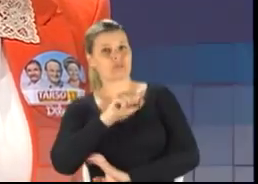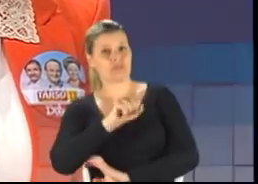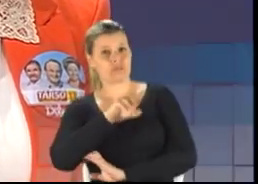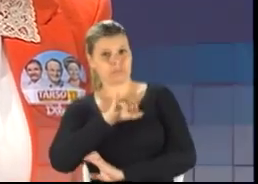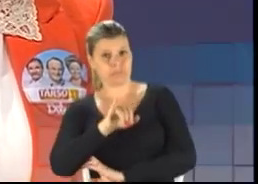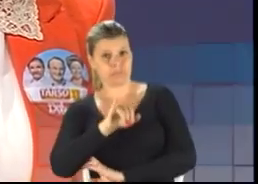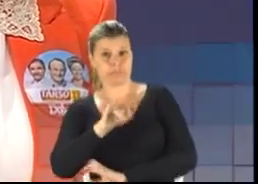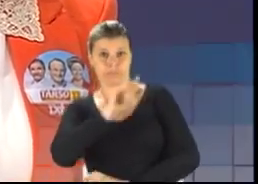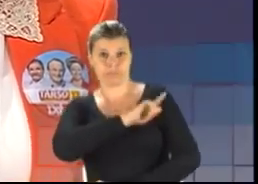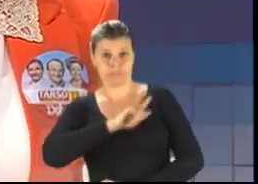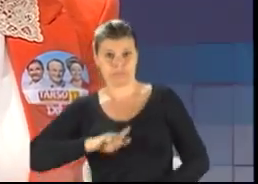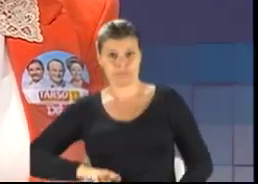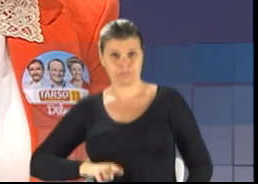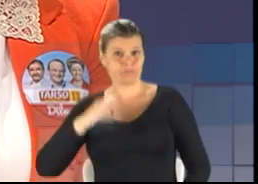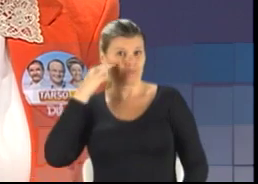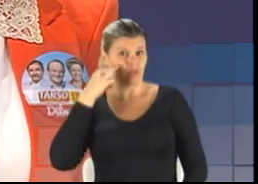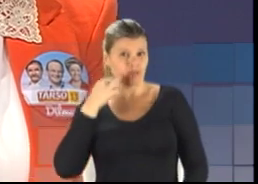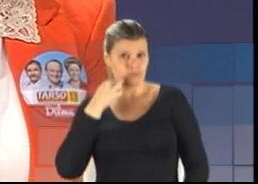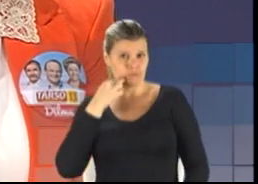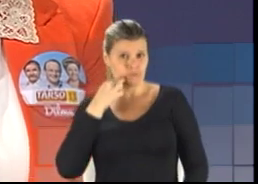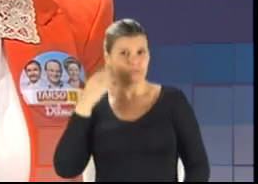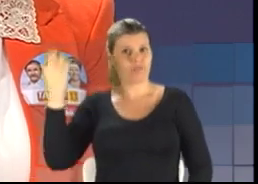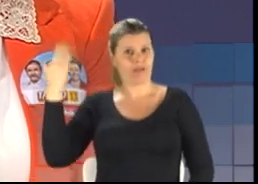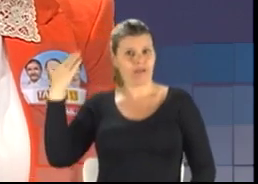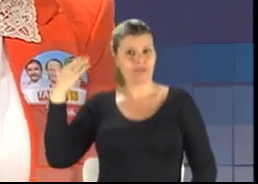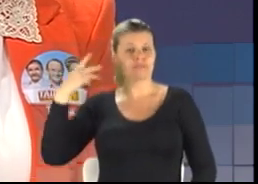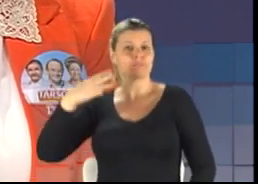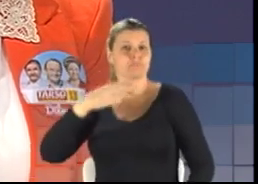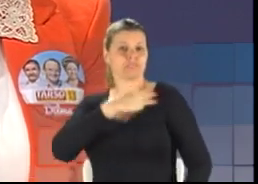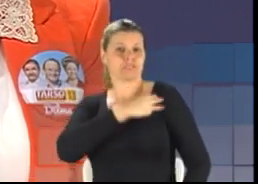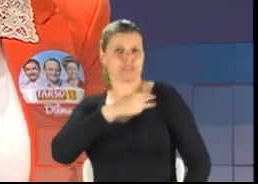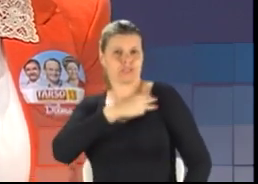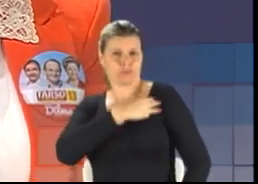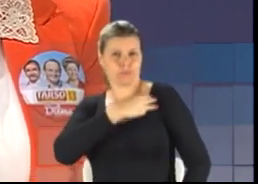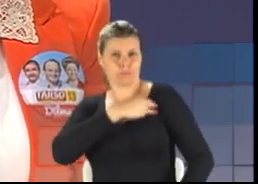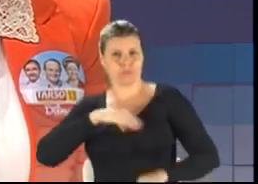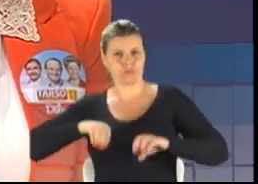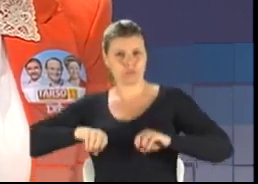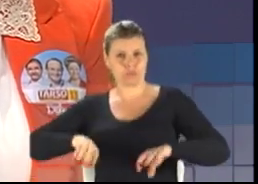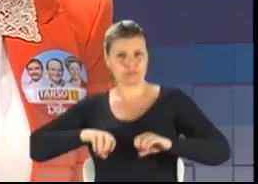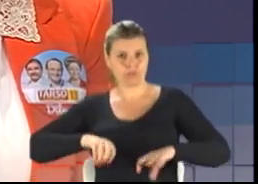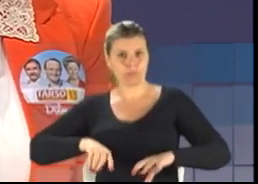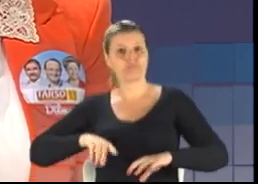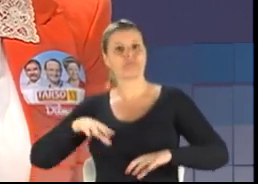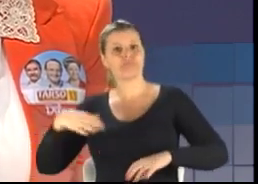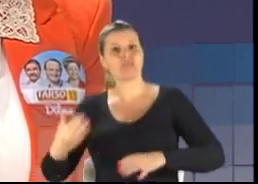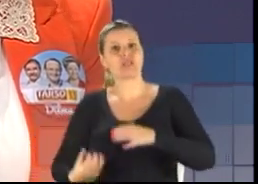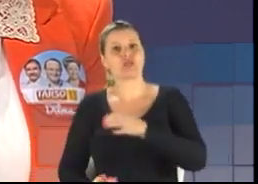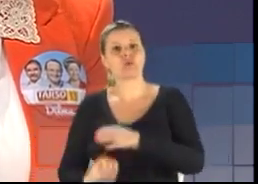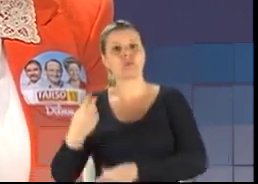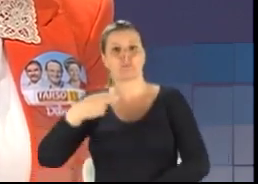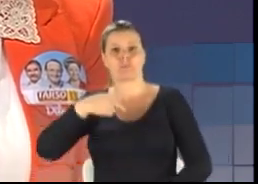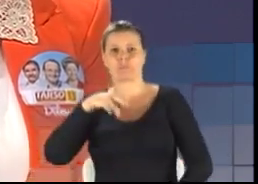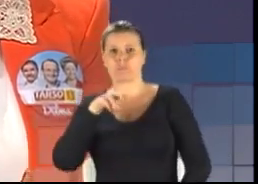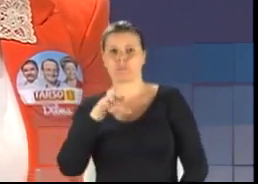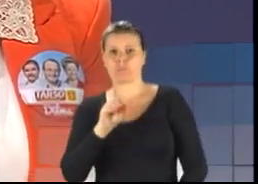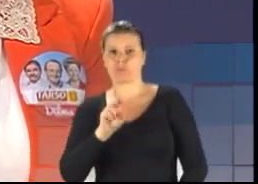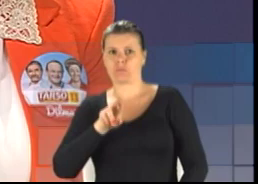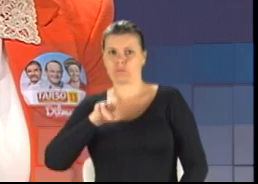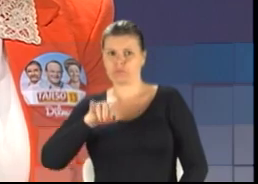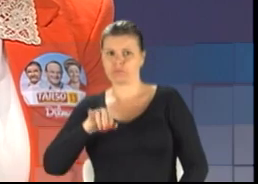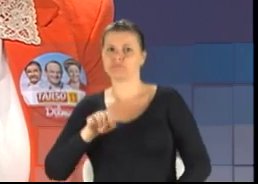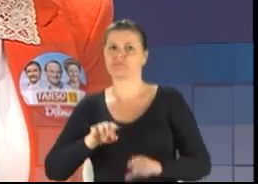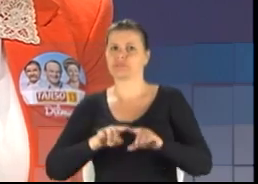Tarso Gerro, quando ministro da Educação, criou o ProUni. Aliás, com muitas resistências, inclusive